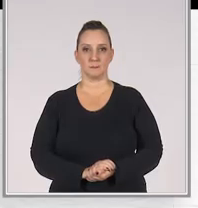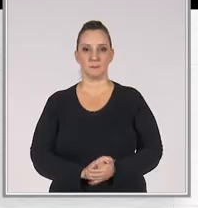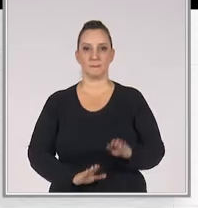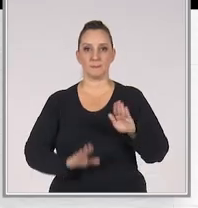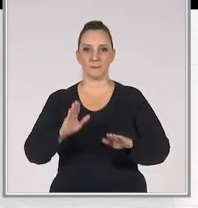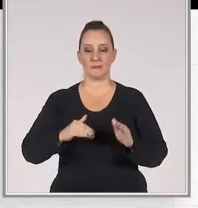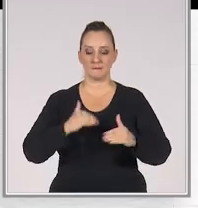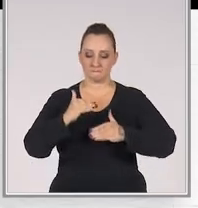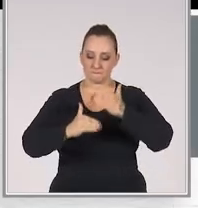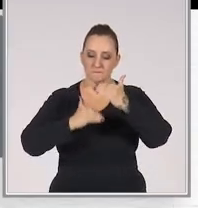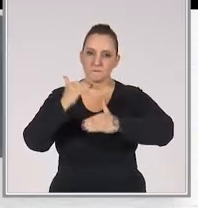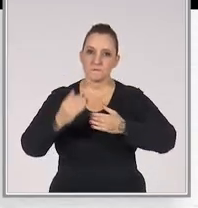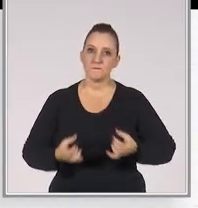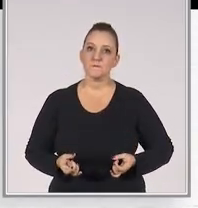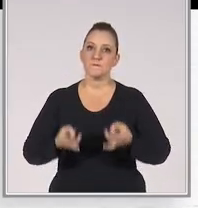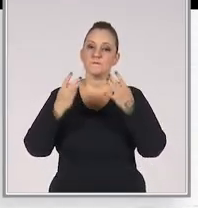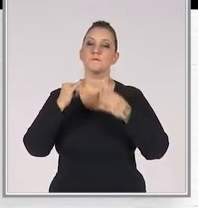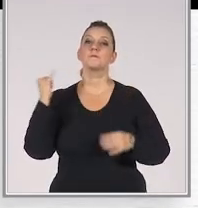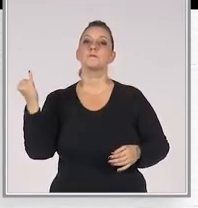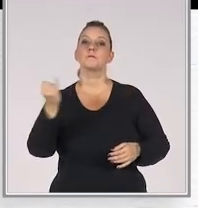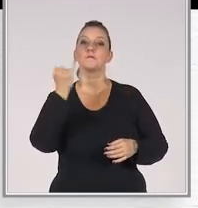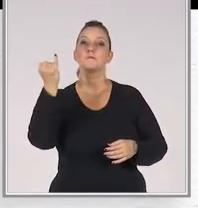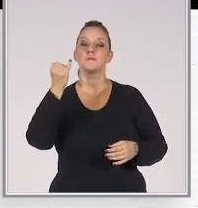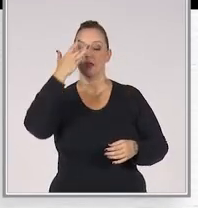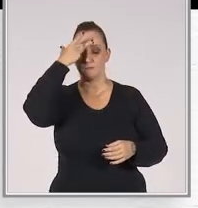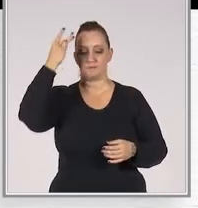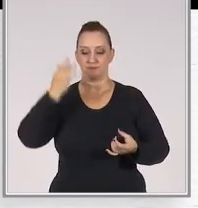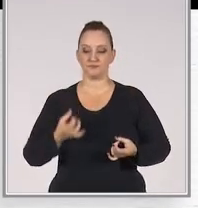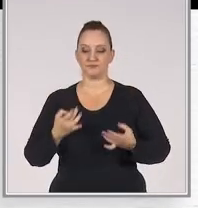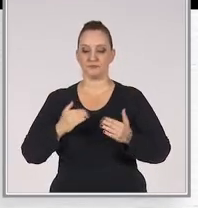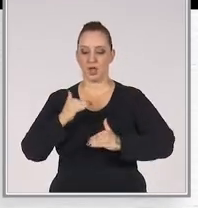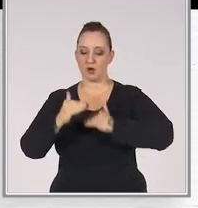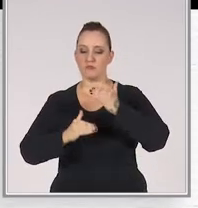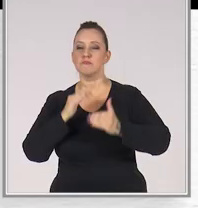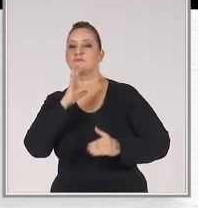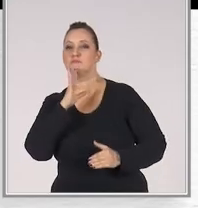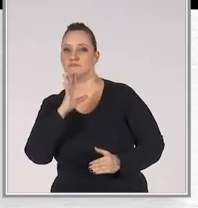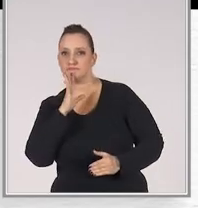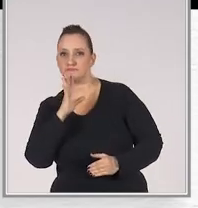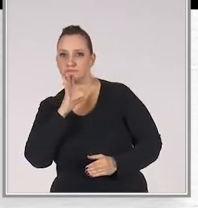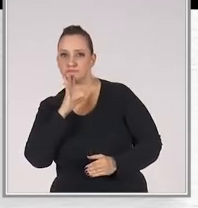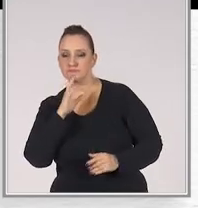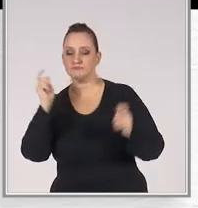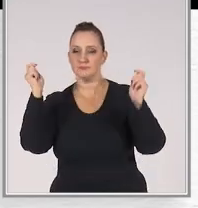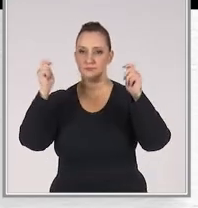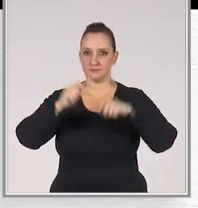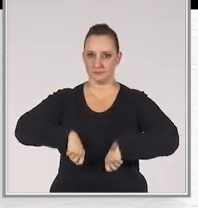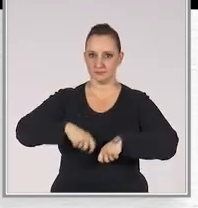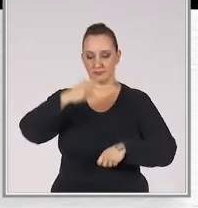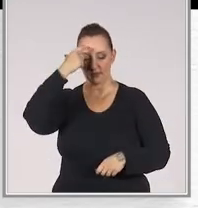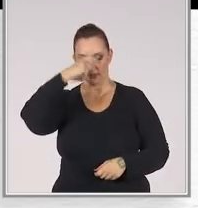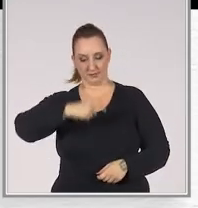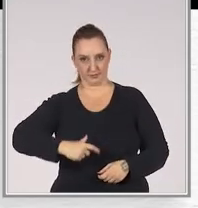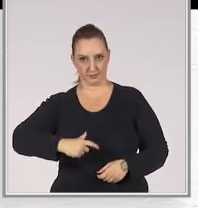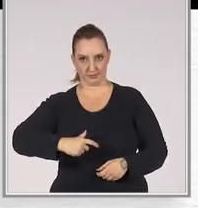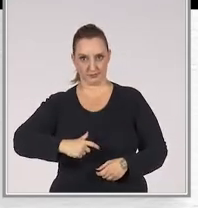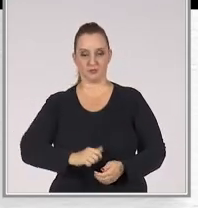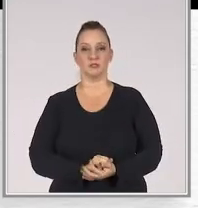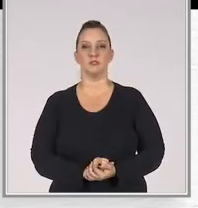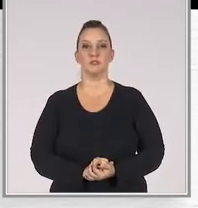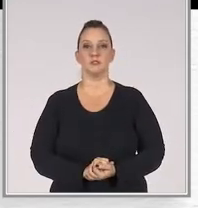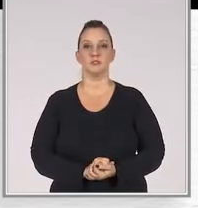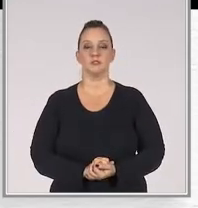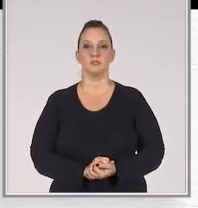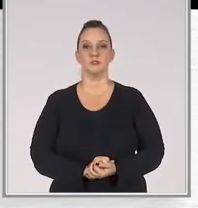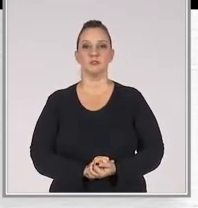Durante o processo de vendas, é importante que o vendedor desenvolva alguns conhecimentos, habilidades e atitudes